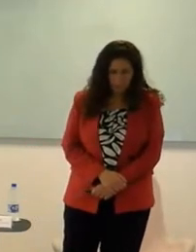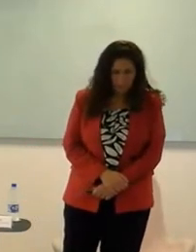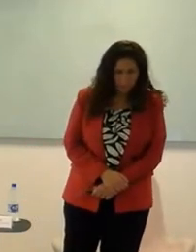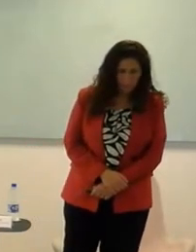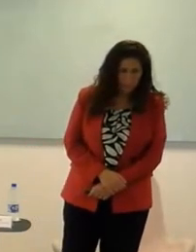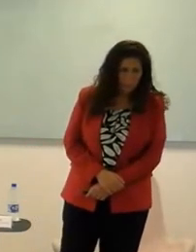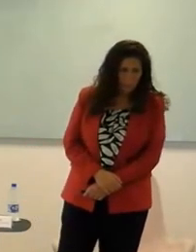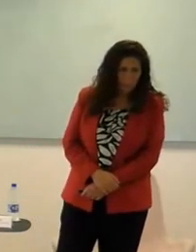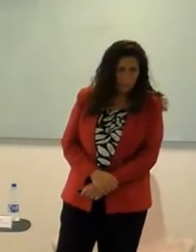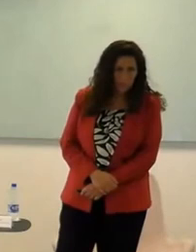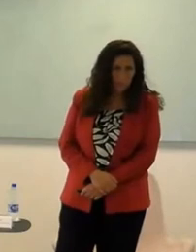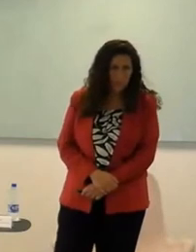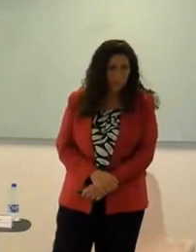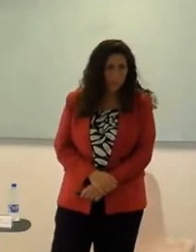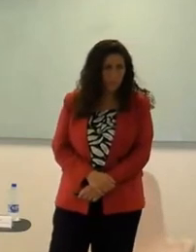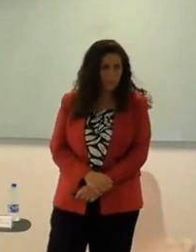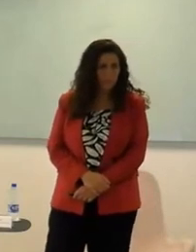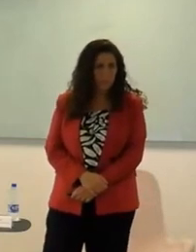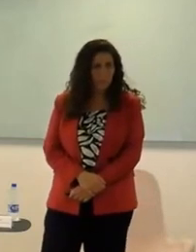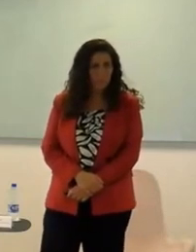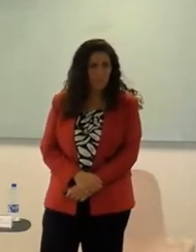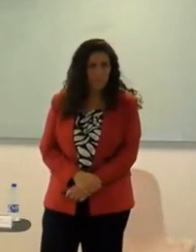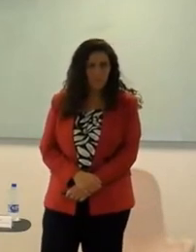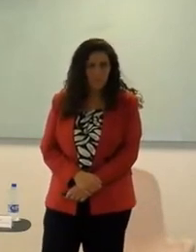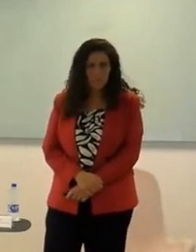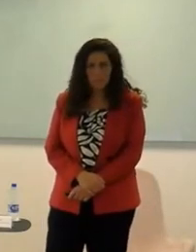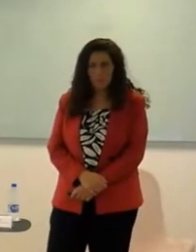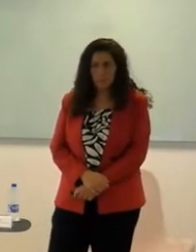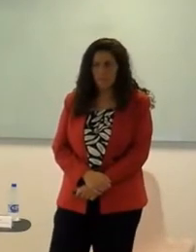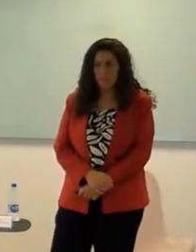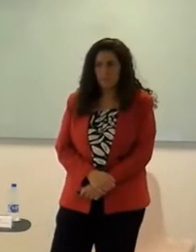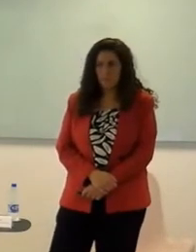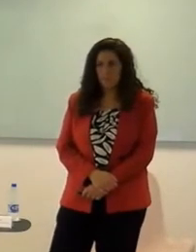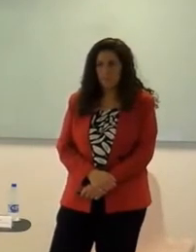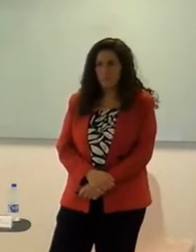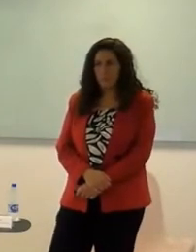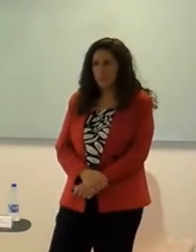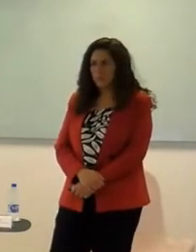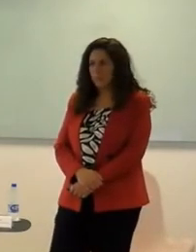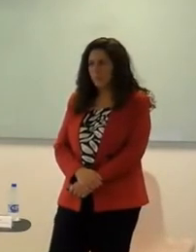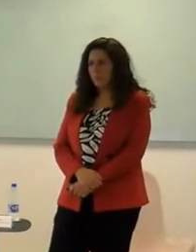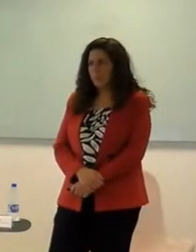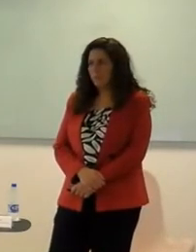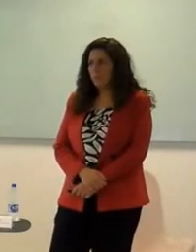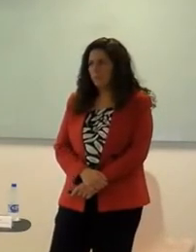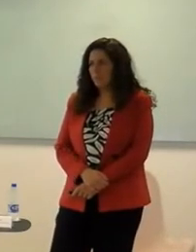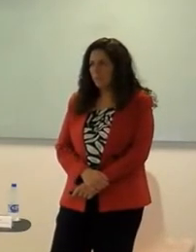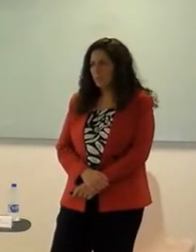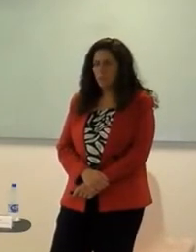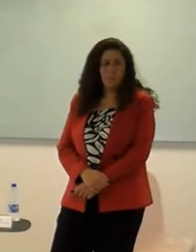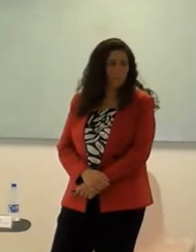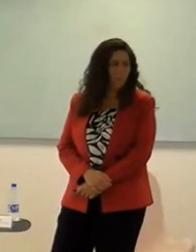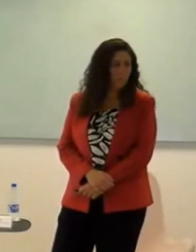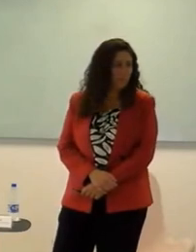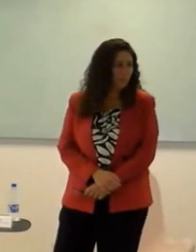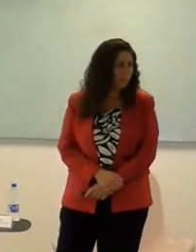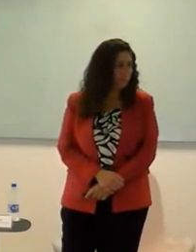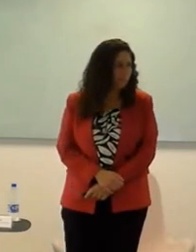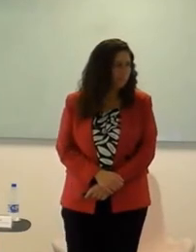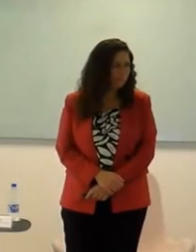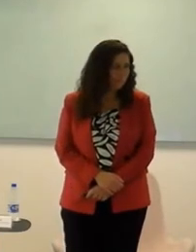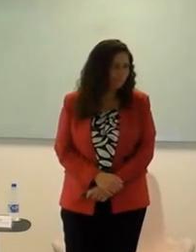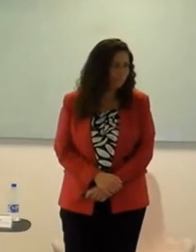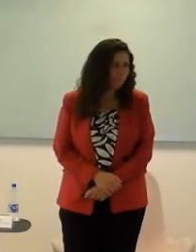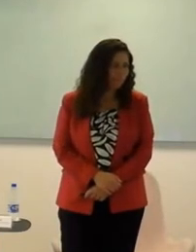passo muito importante para o Serviço Público Brasileiro, porque ele vai fornecer subsídios, dados, evidências, para que as